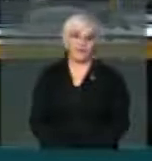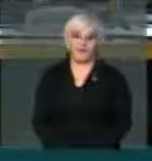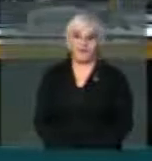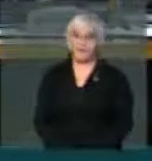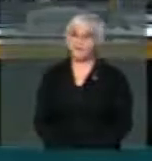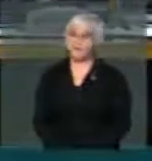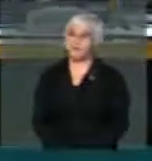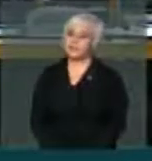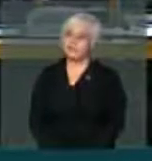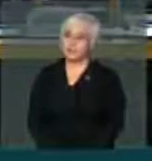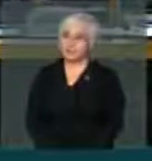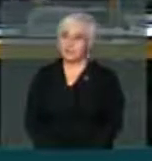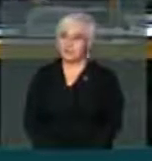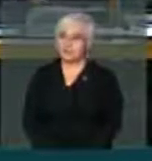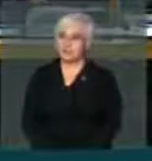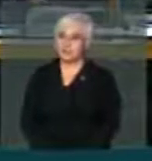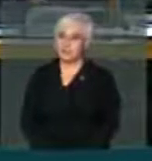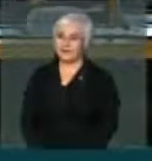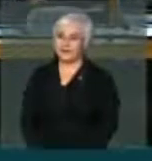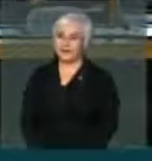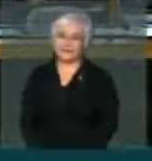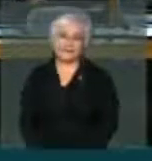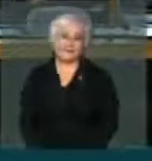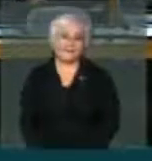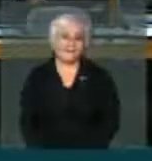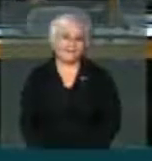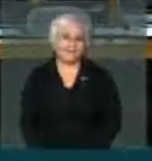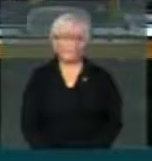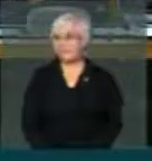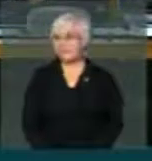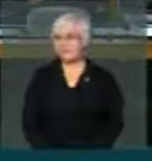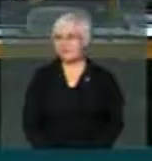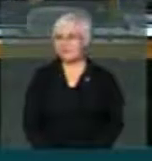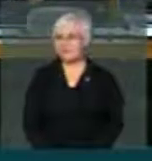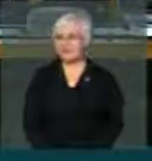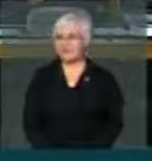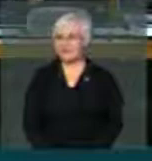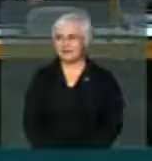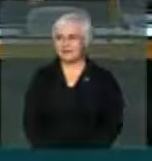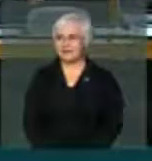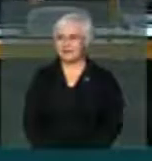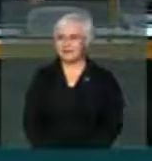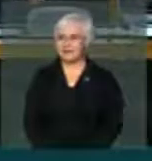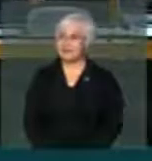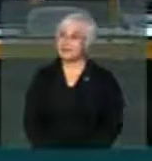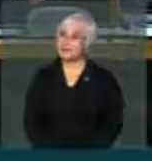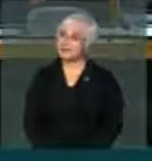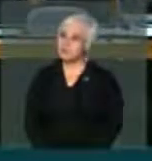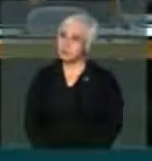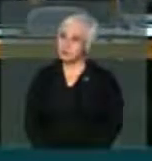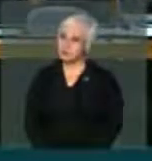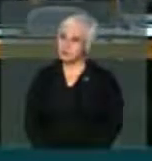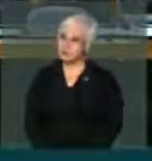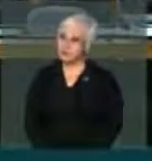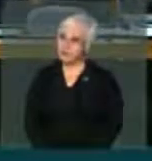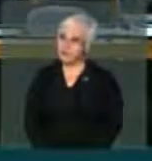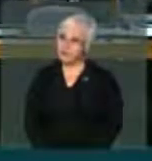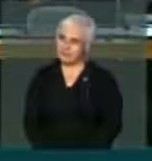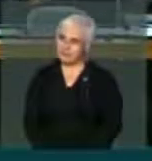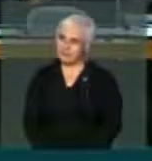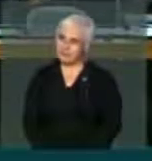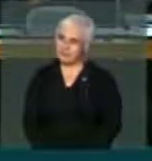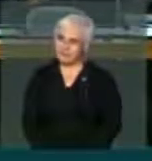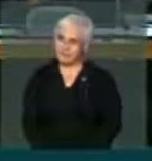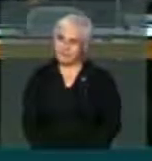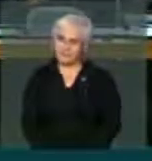É, então, aliás, o APARC é administrado pelo orador, e não sei se administra aí. Então